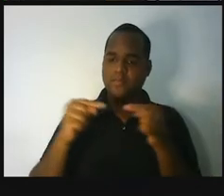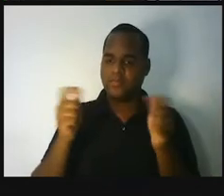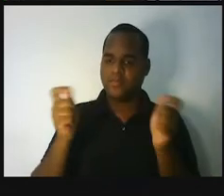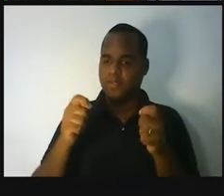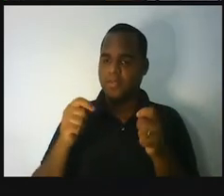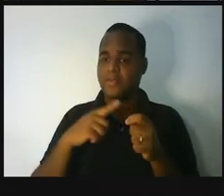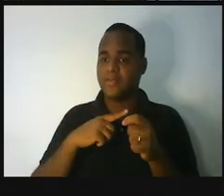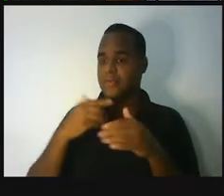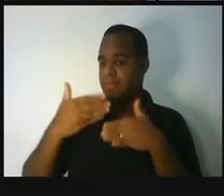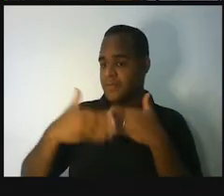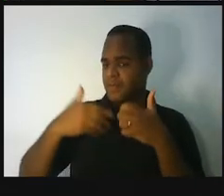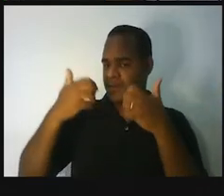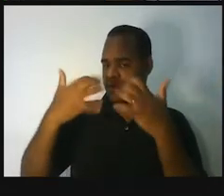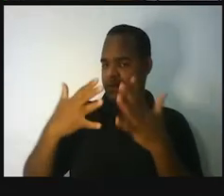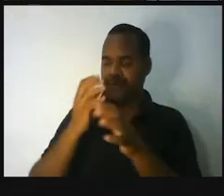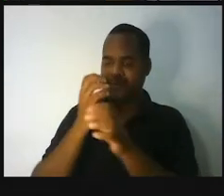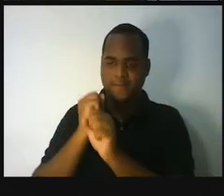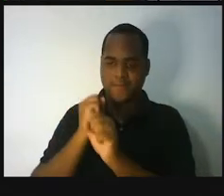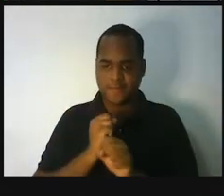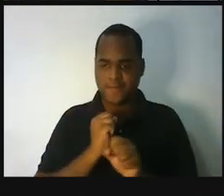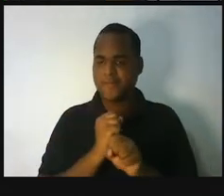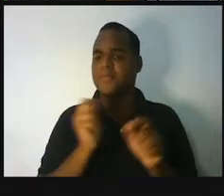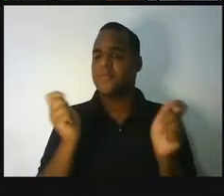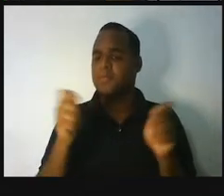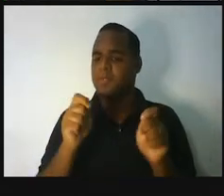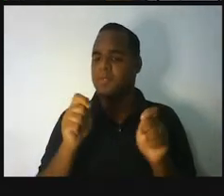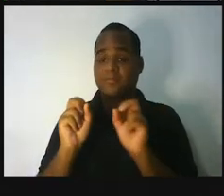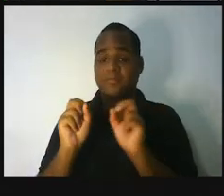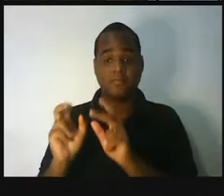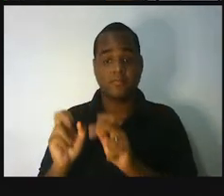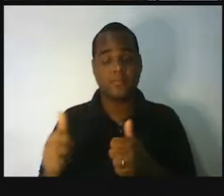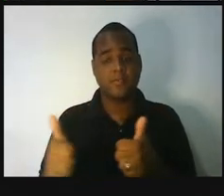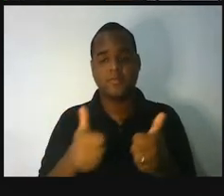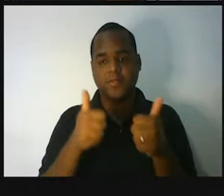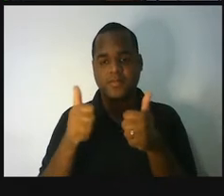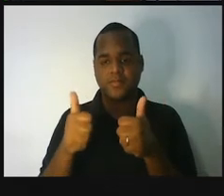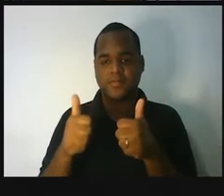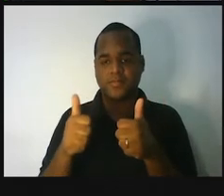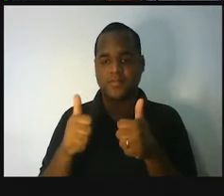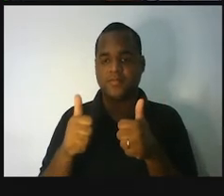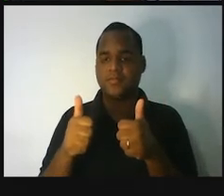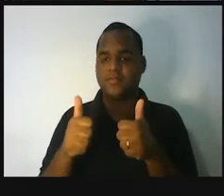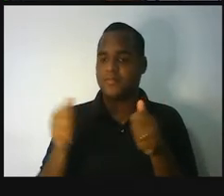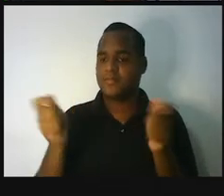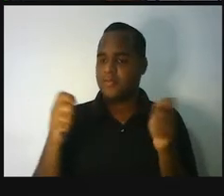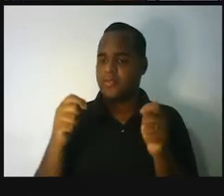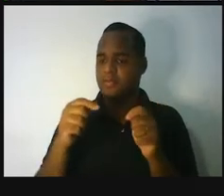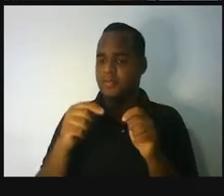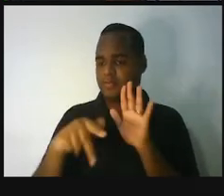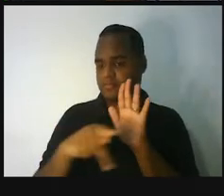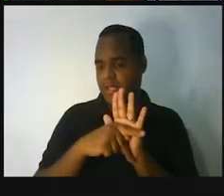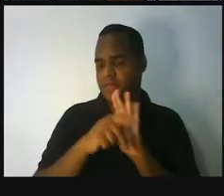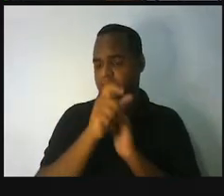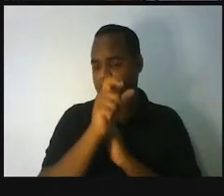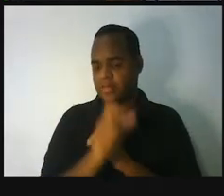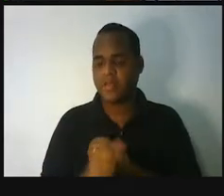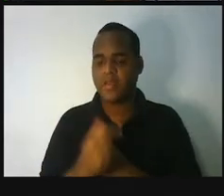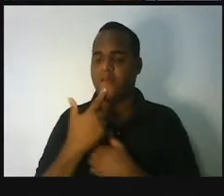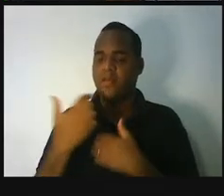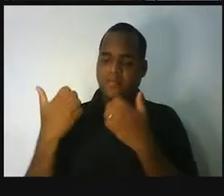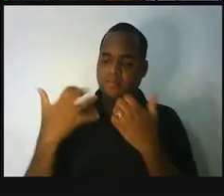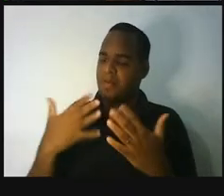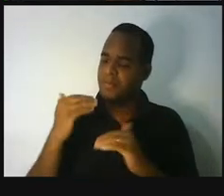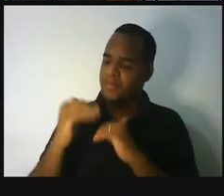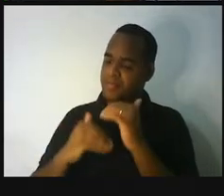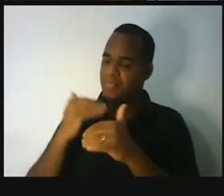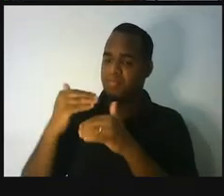sobre o processo de contagem? Pois bem, tudo isso fez e ainda faz parte do processo de evolução